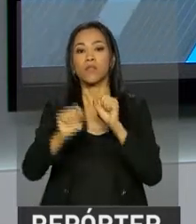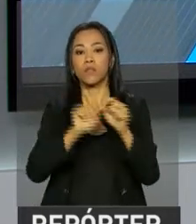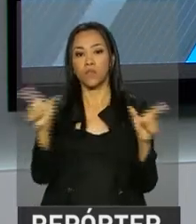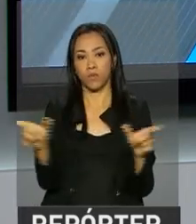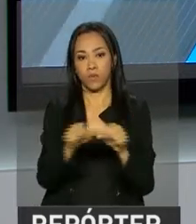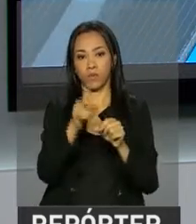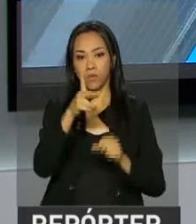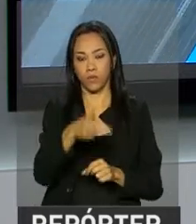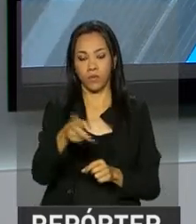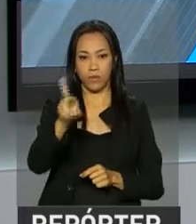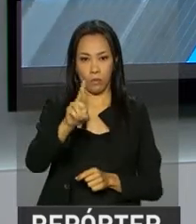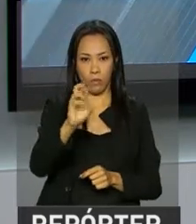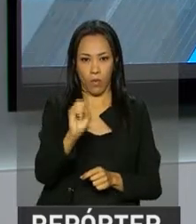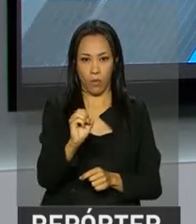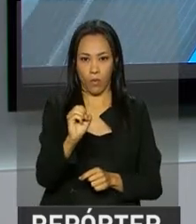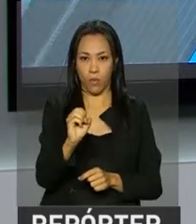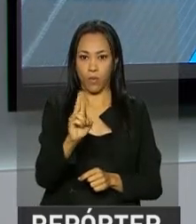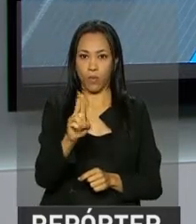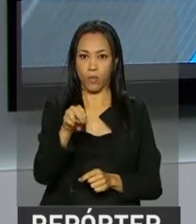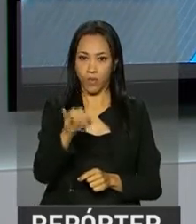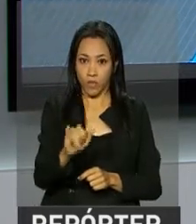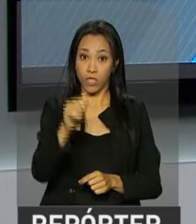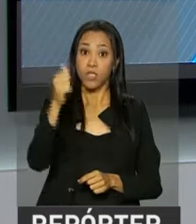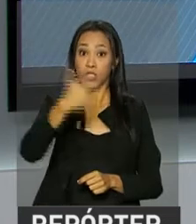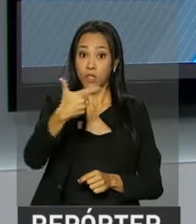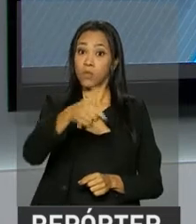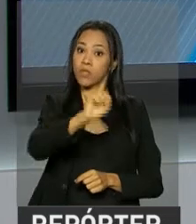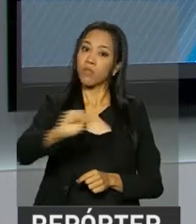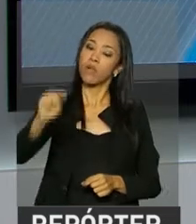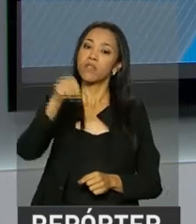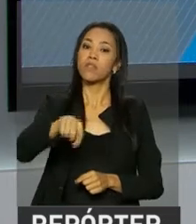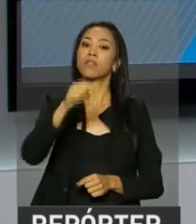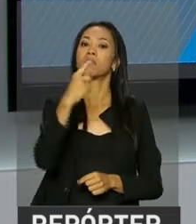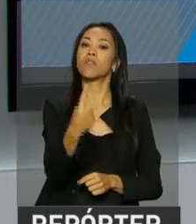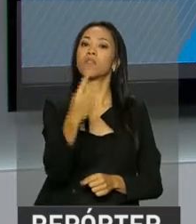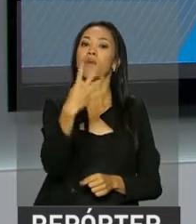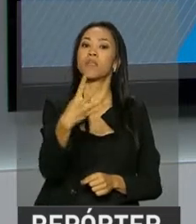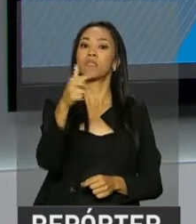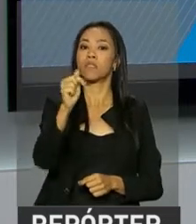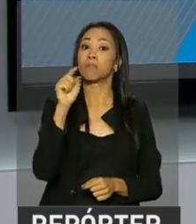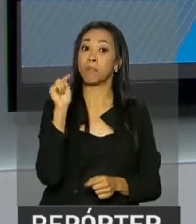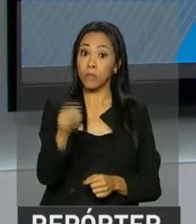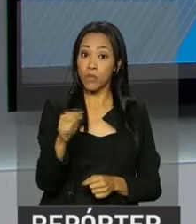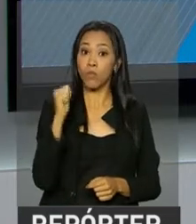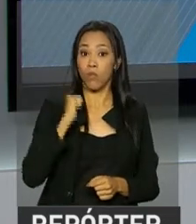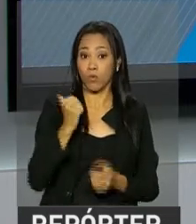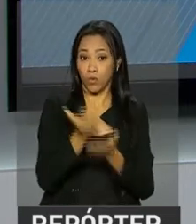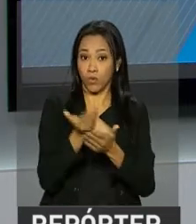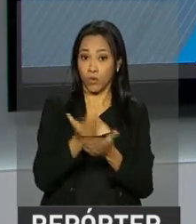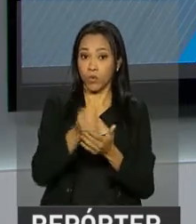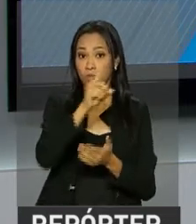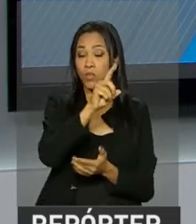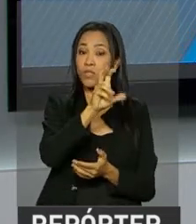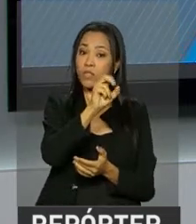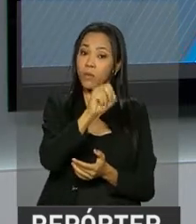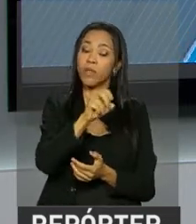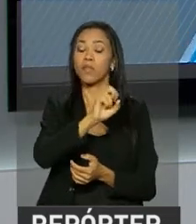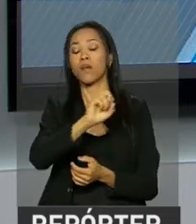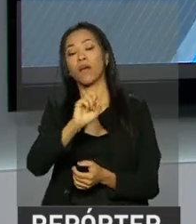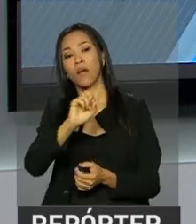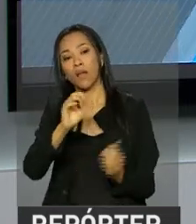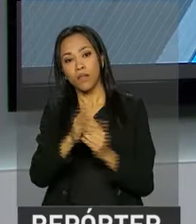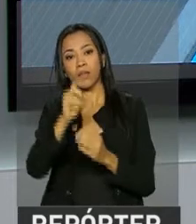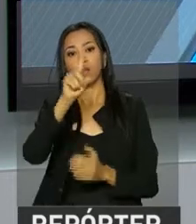Universidade para Todos. Para o segundo semestre deste ano, são 147 mil bolsas integrais e parciais